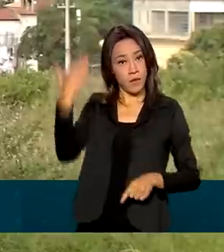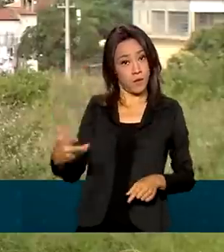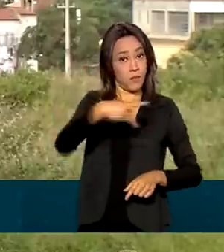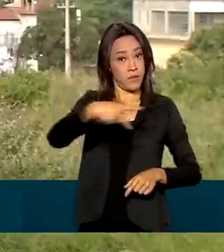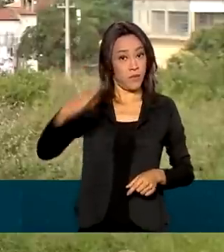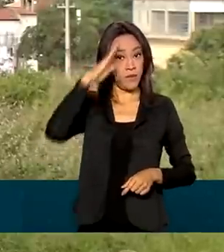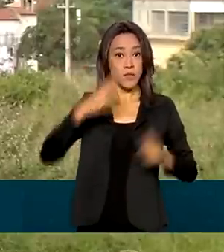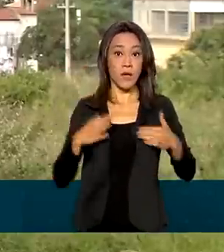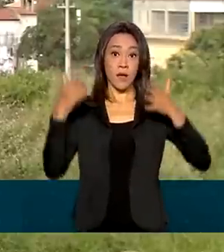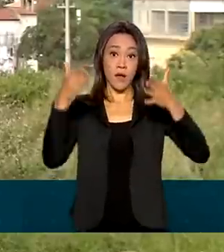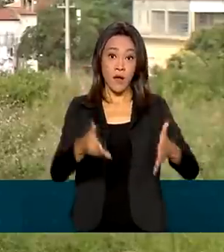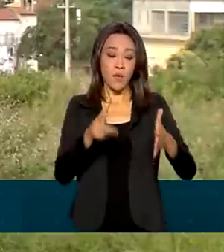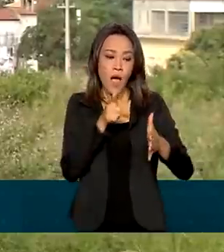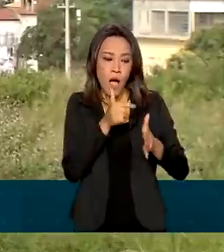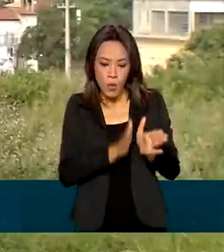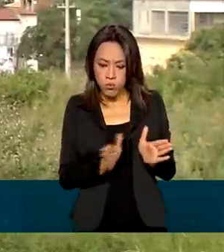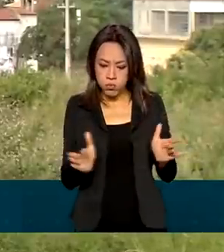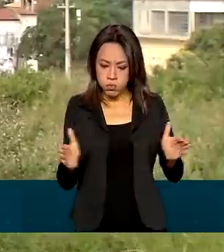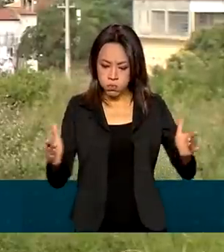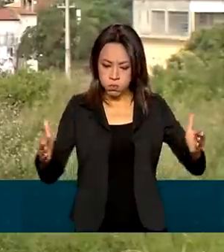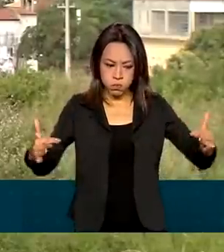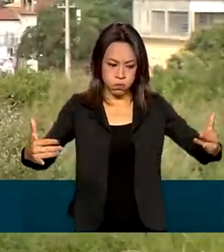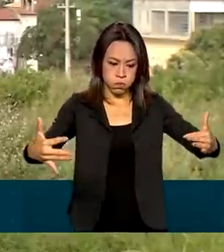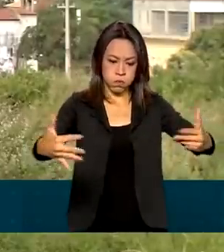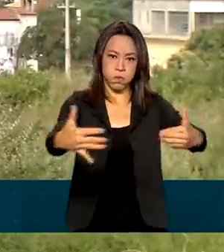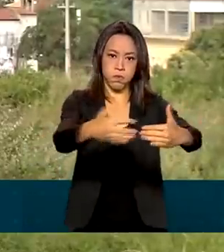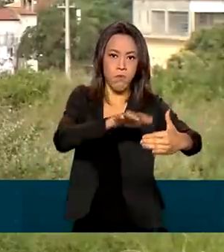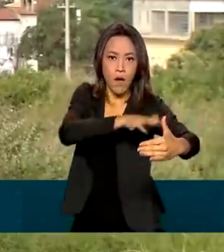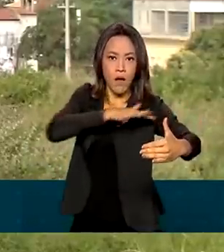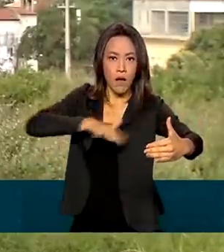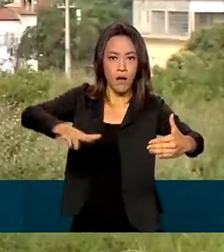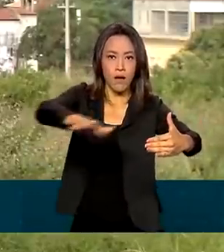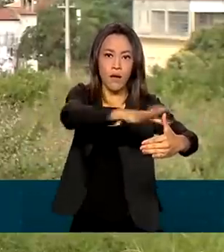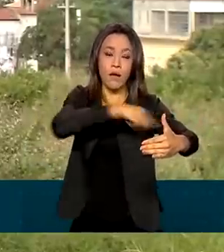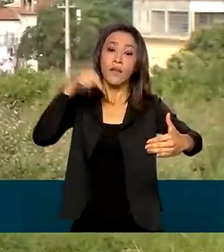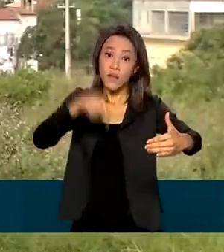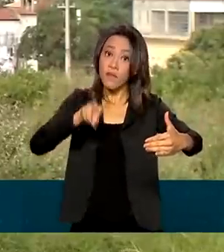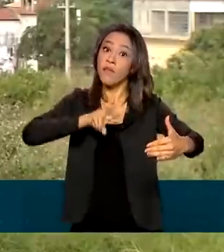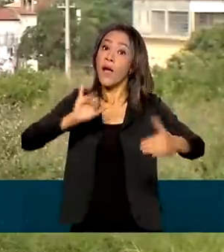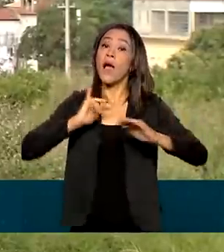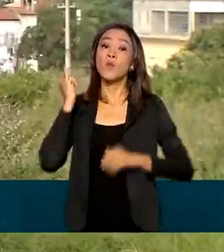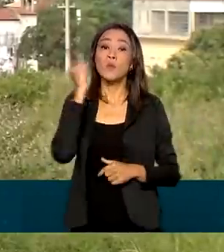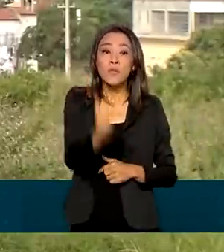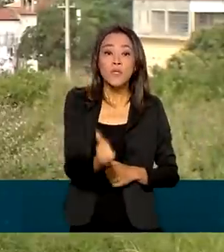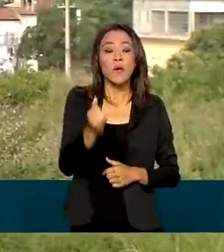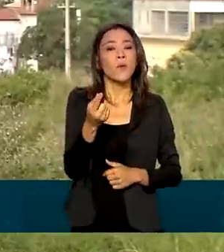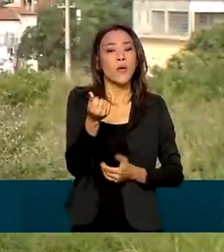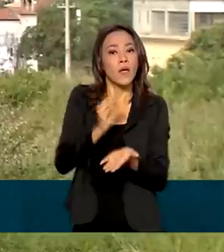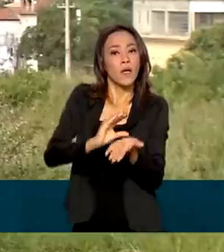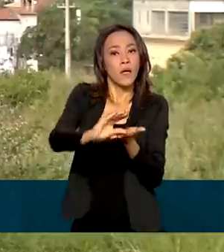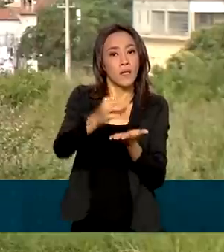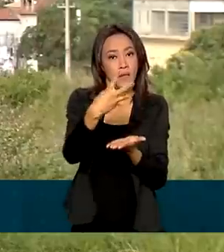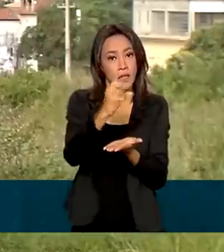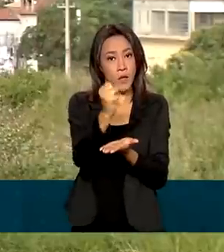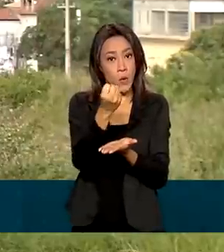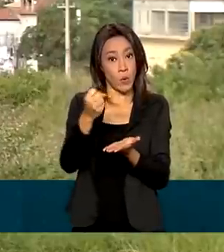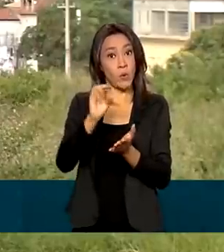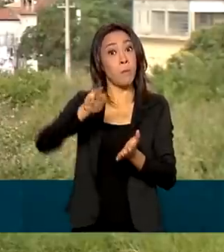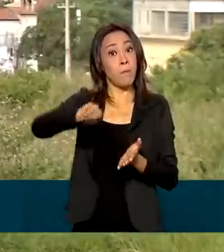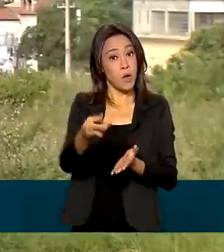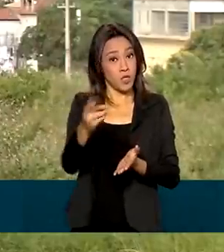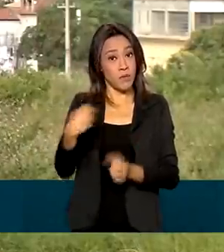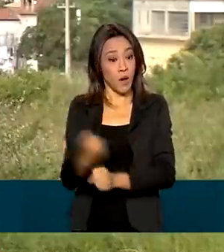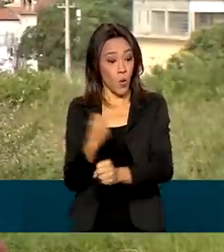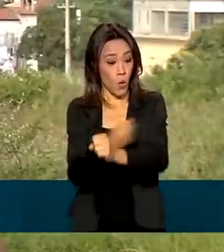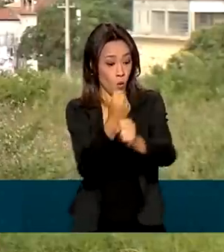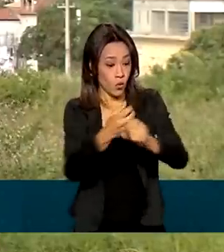Oticica, no município de Jucrutu, e anuncia a liberação de 38 milhões de reais para terminar a obra. A